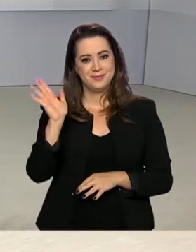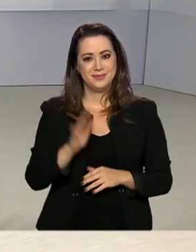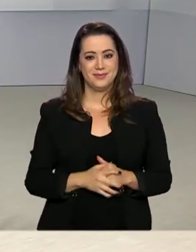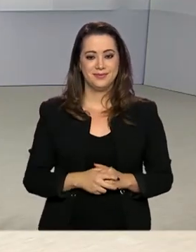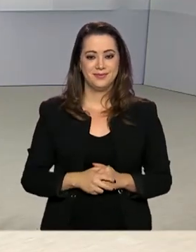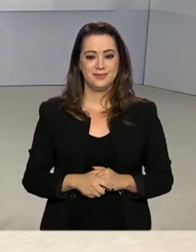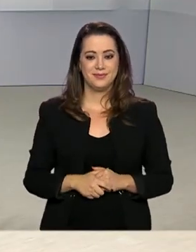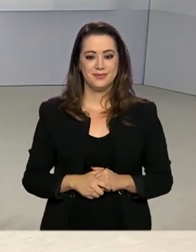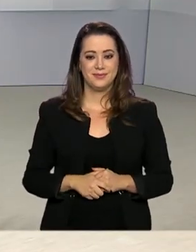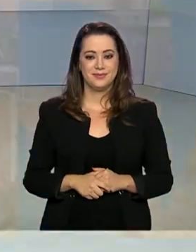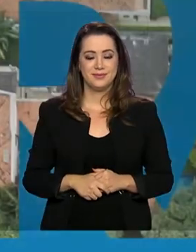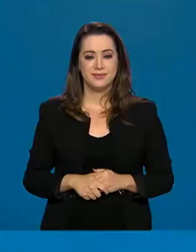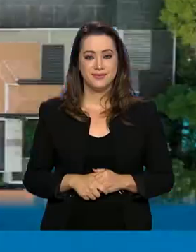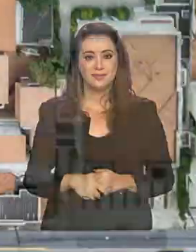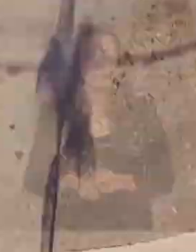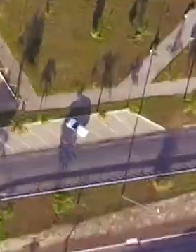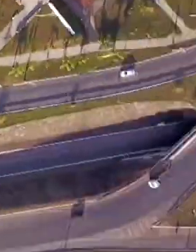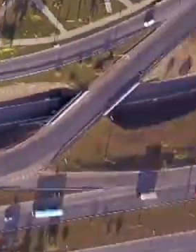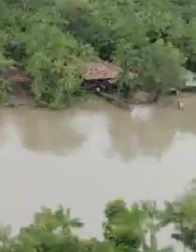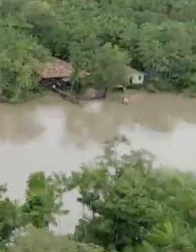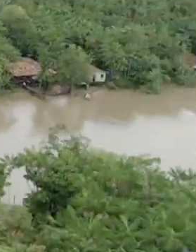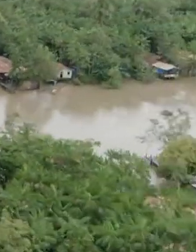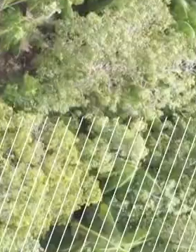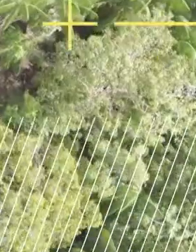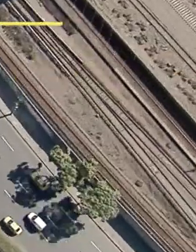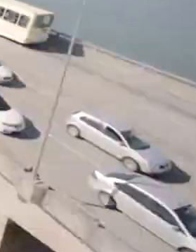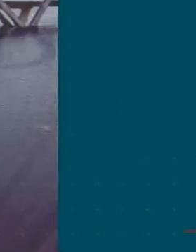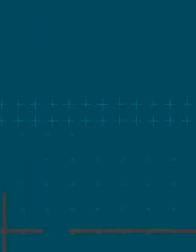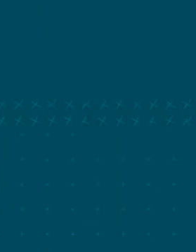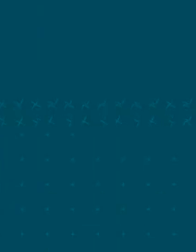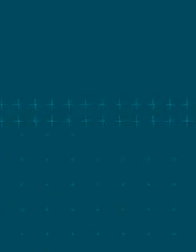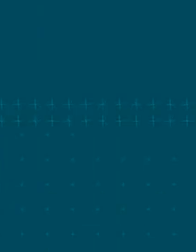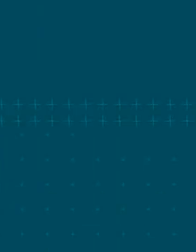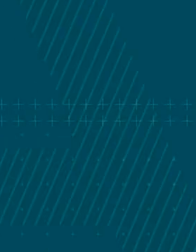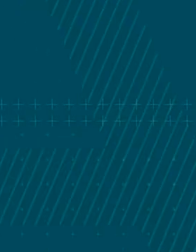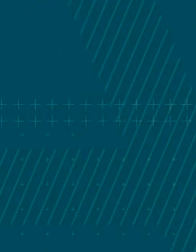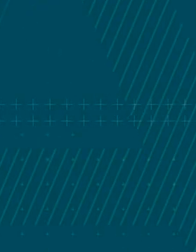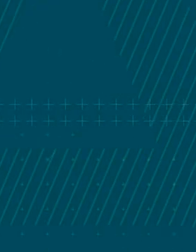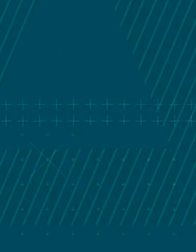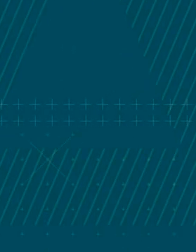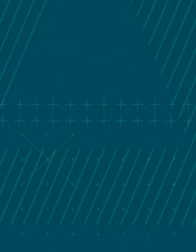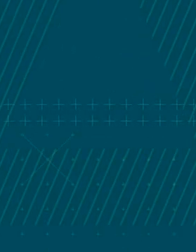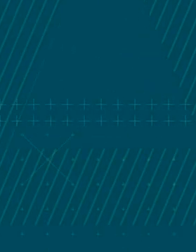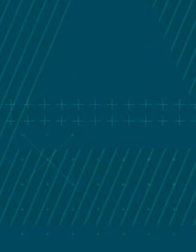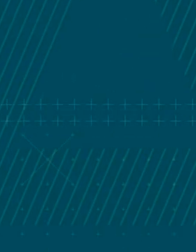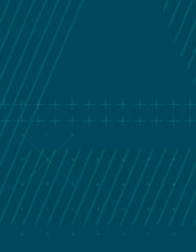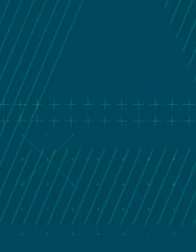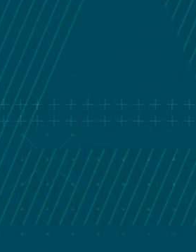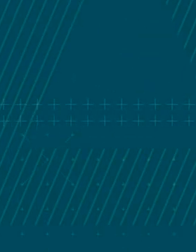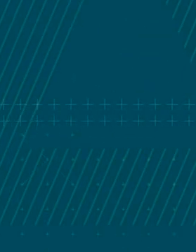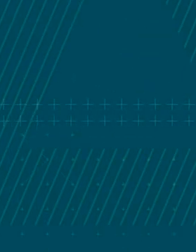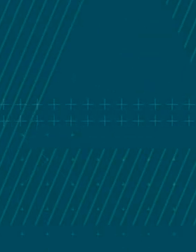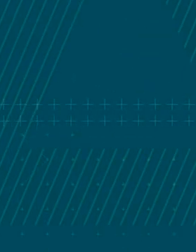próxima edição. A gente fica por até